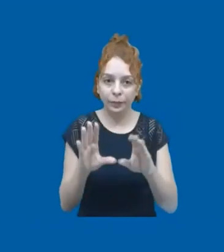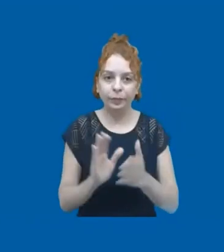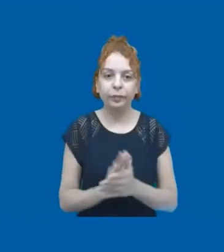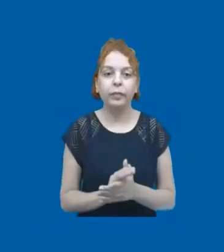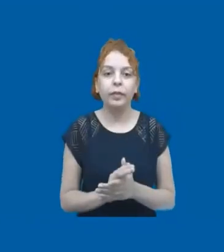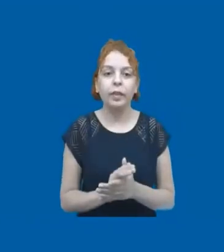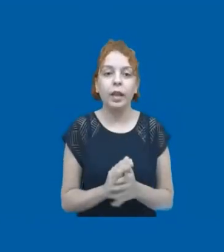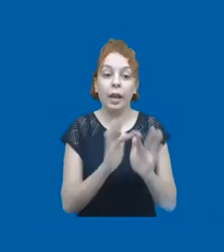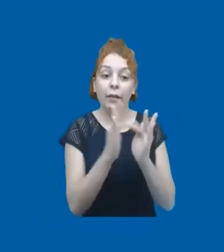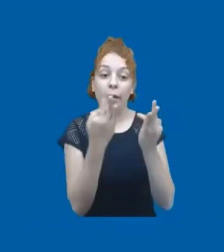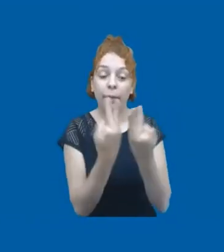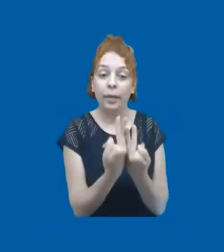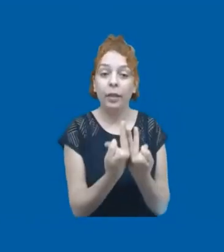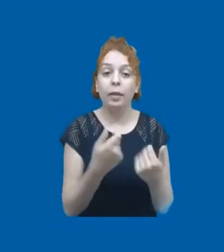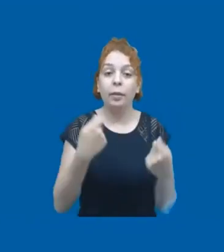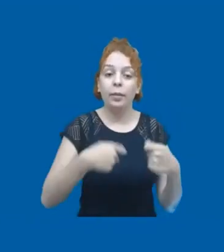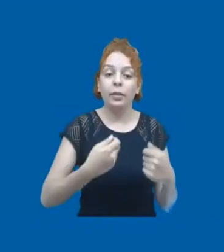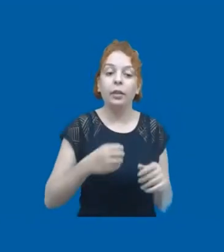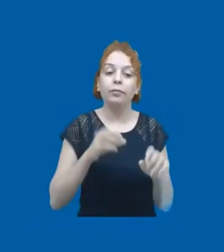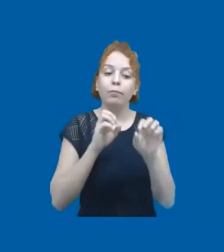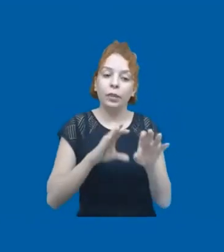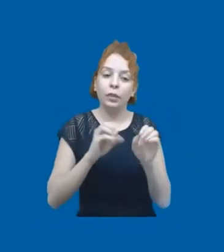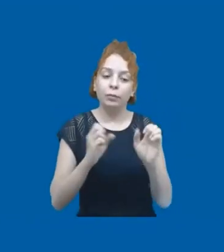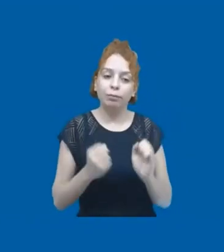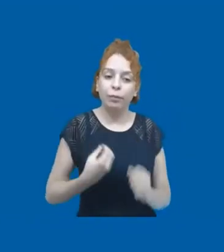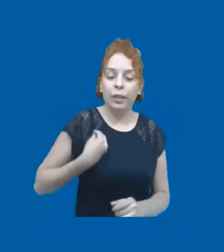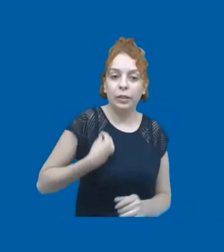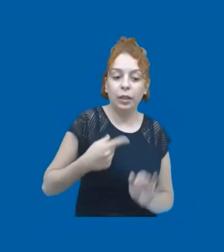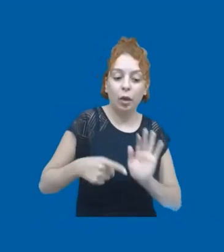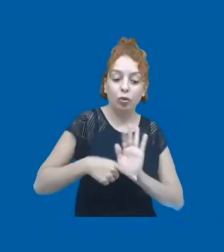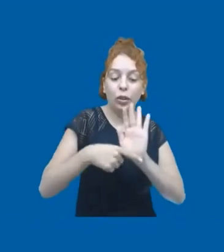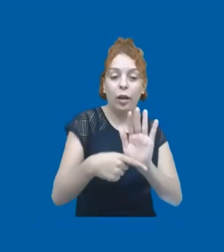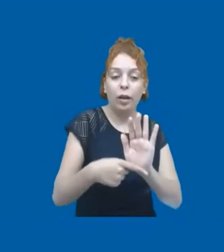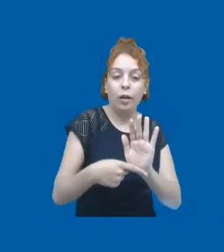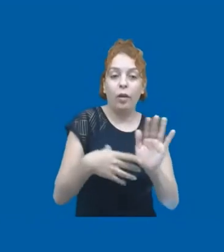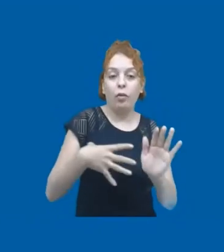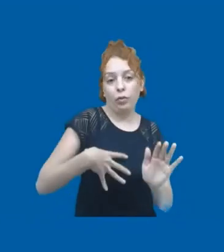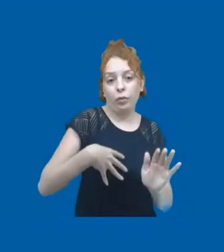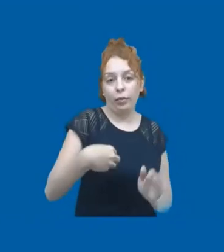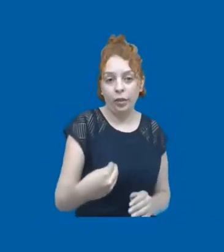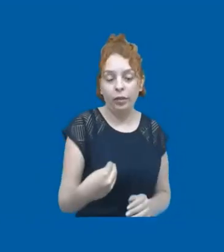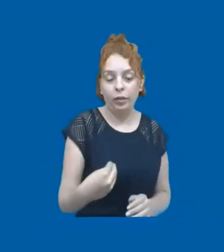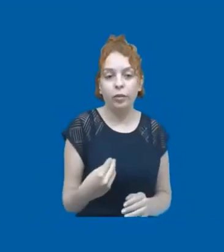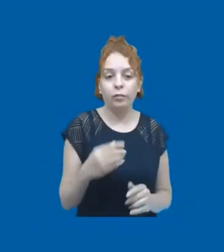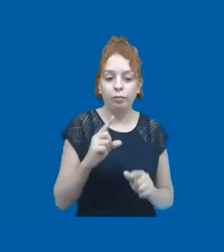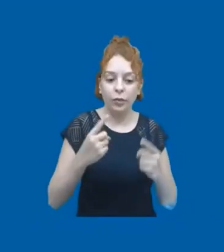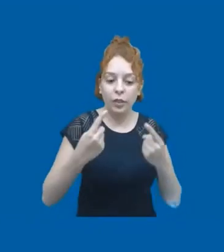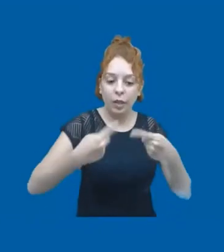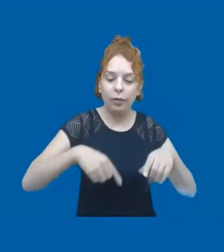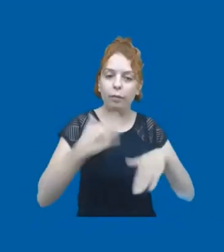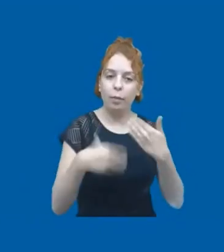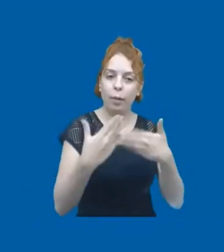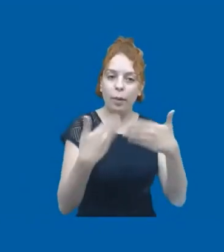mais presentes nesse ensino, nessa educação, em ajudar seus filhos a superar esses grandes desafios, essas